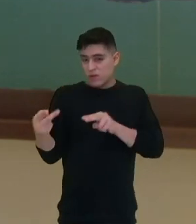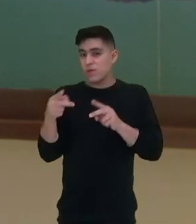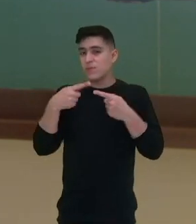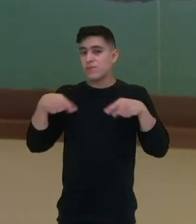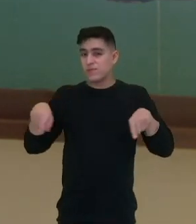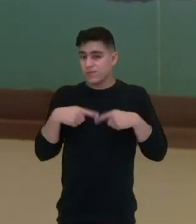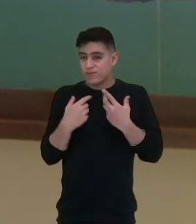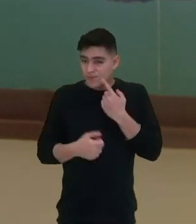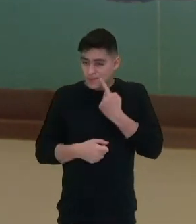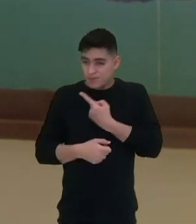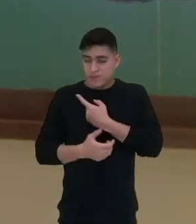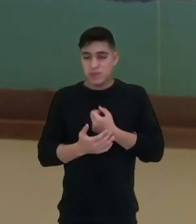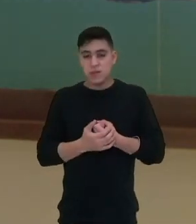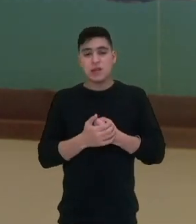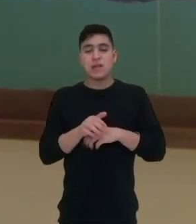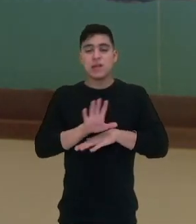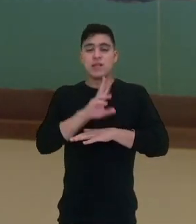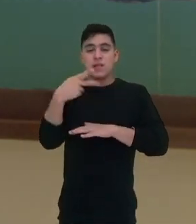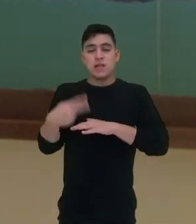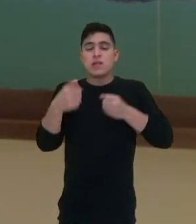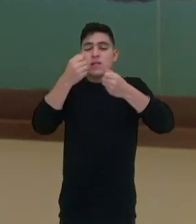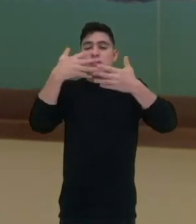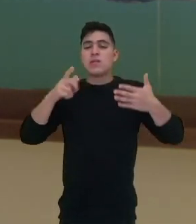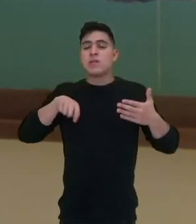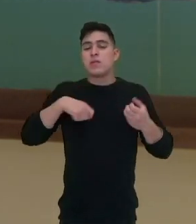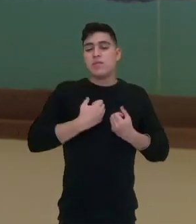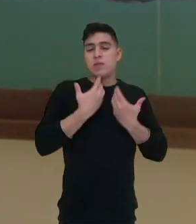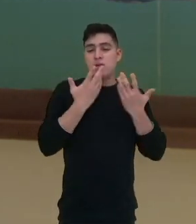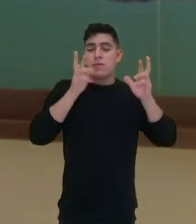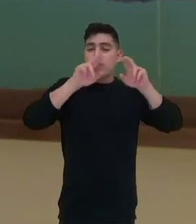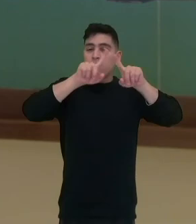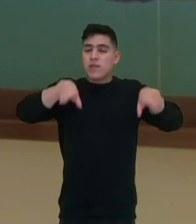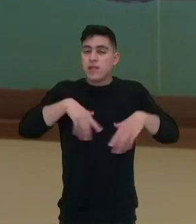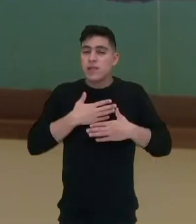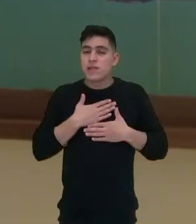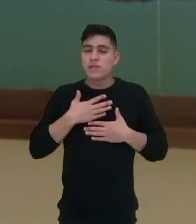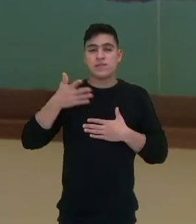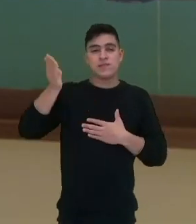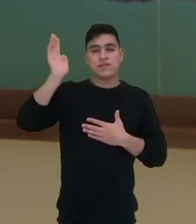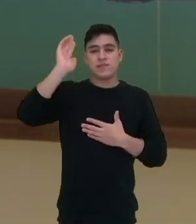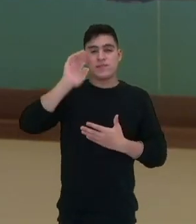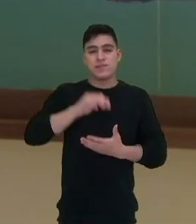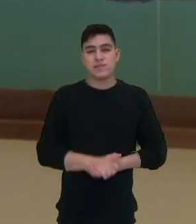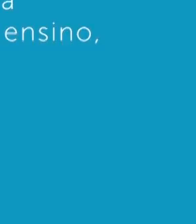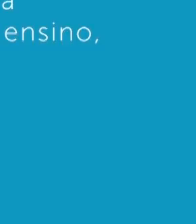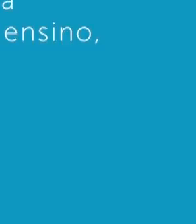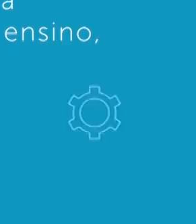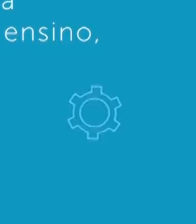Lispector. Nesse vídeo falamos sobre poemas. Espero que você tenha gostado. Até breve!